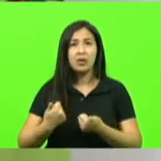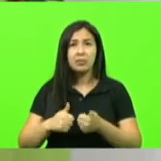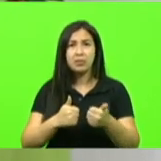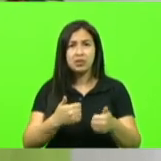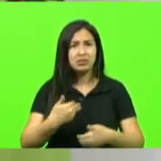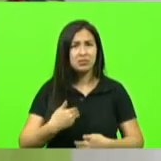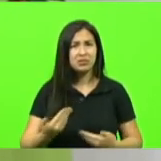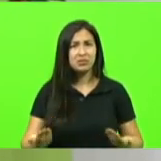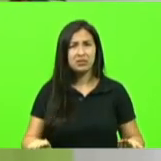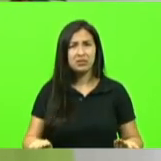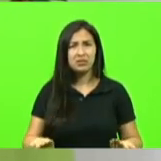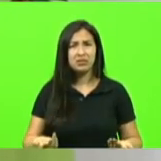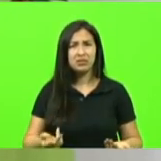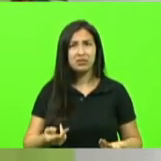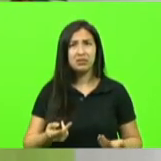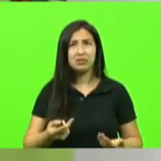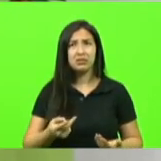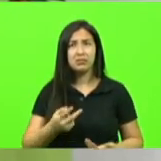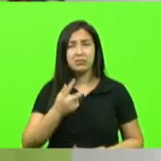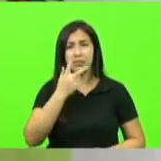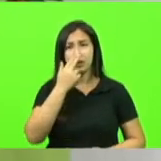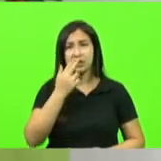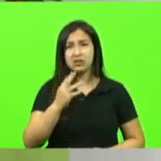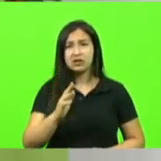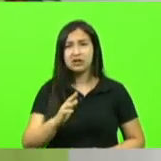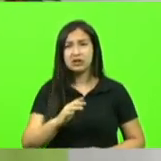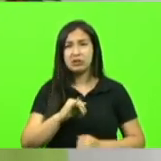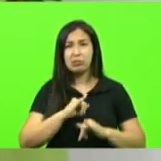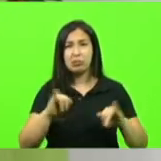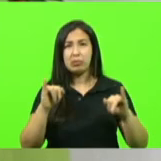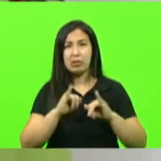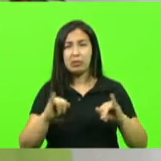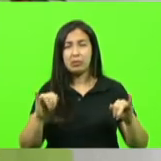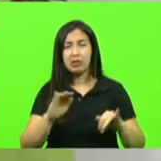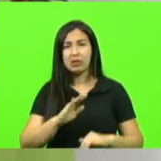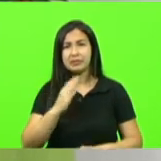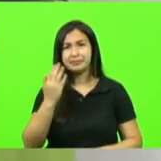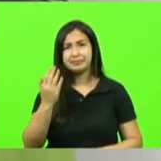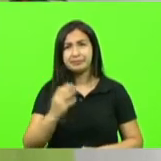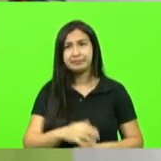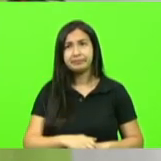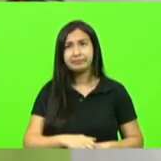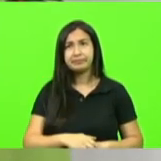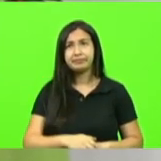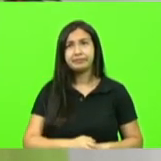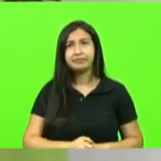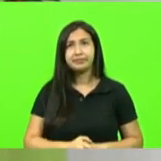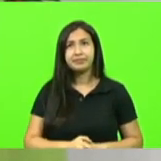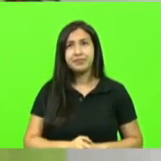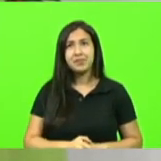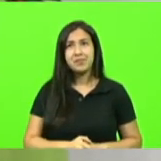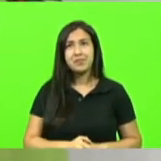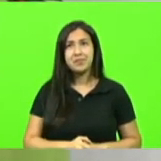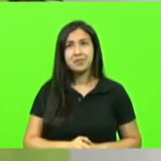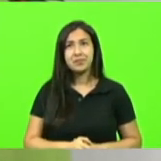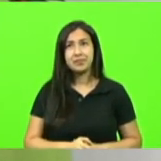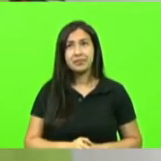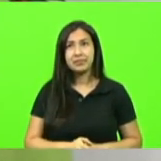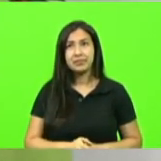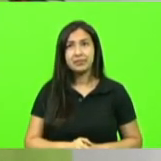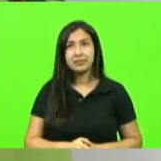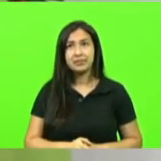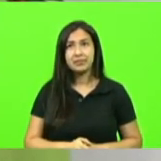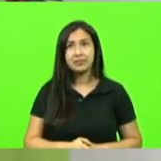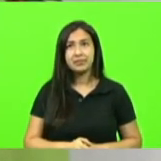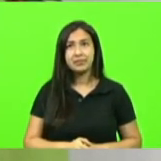da nova política falácia que ação republicana é essa falácia falácia